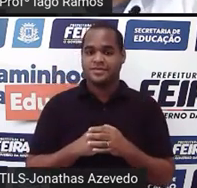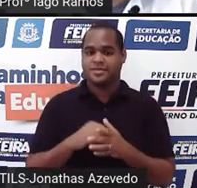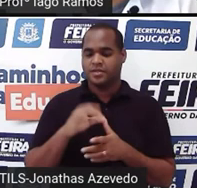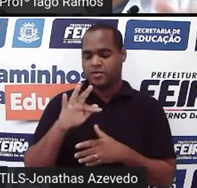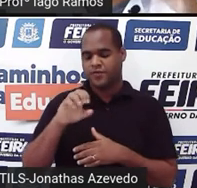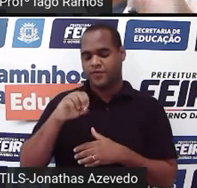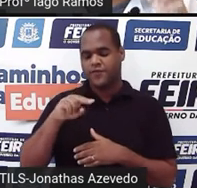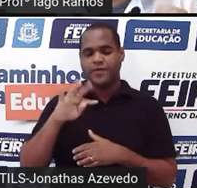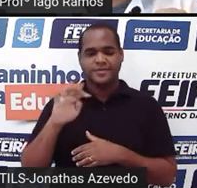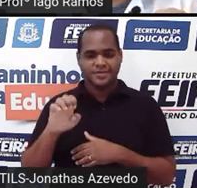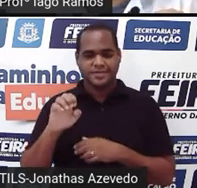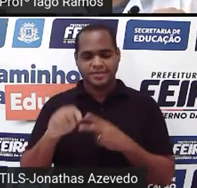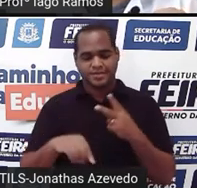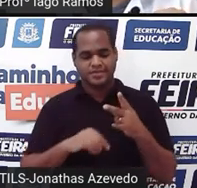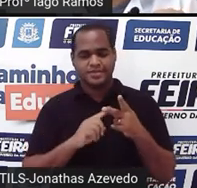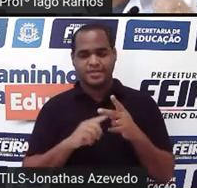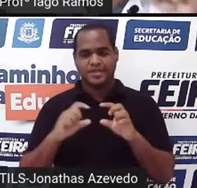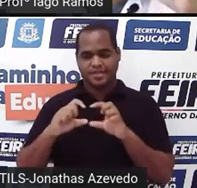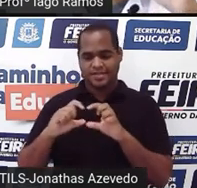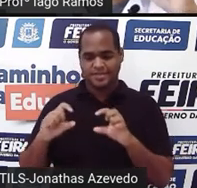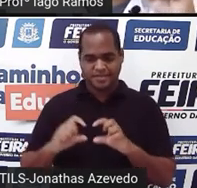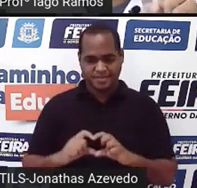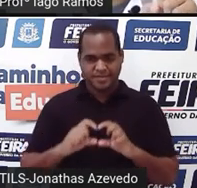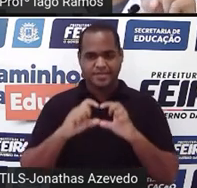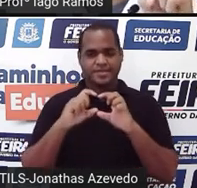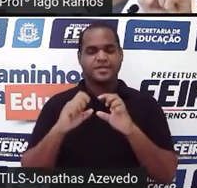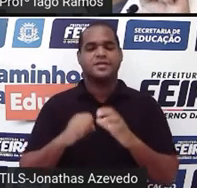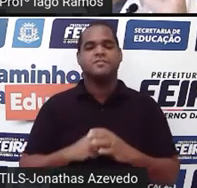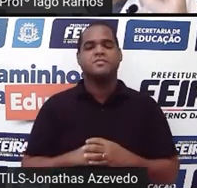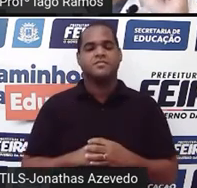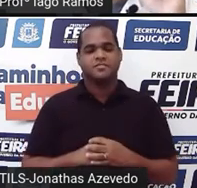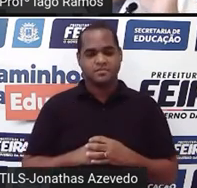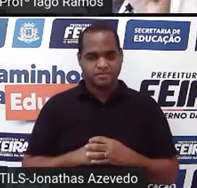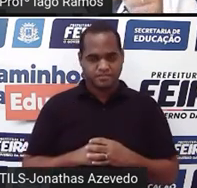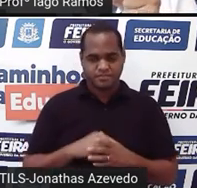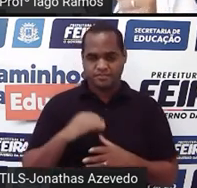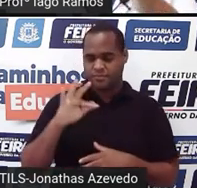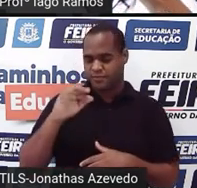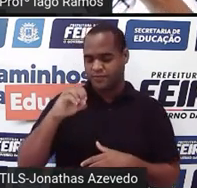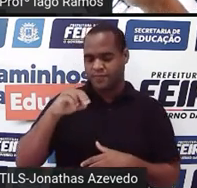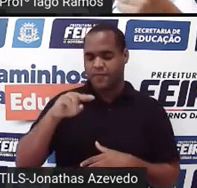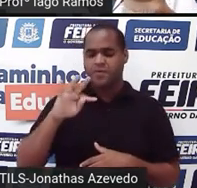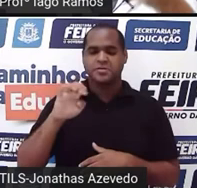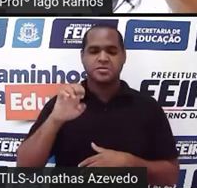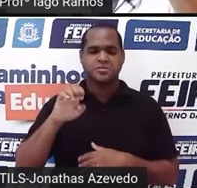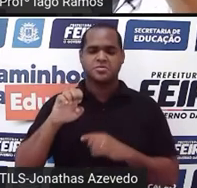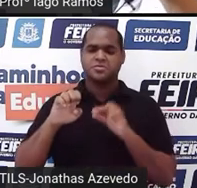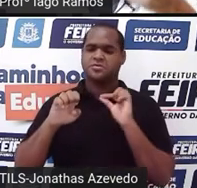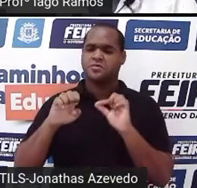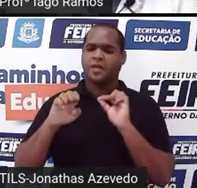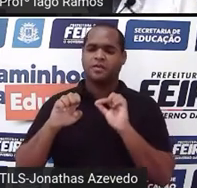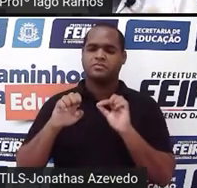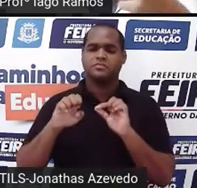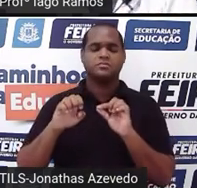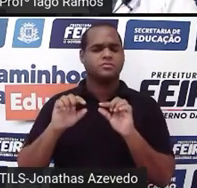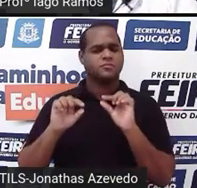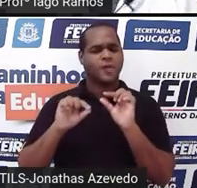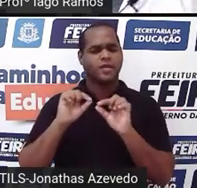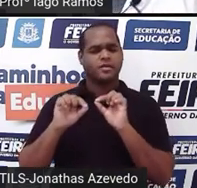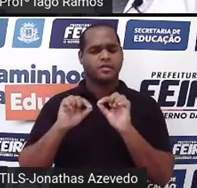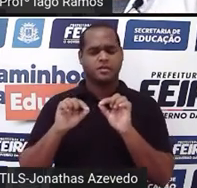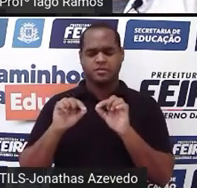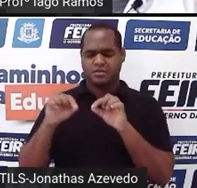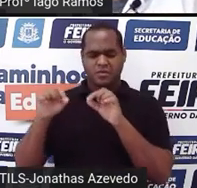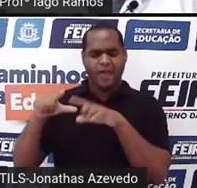legenda, então eu vou começar por eles, tá bom? A fonte é da onde está sendo tirado esse